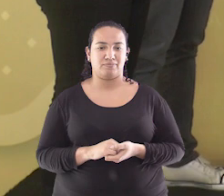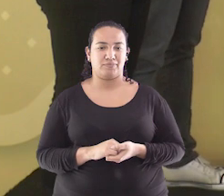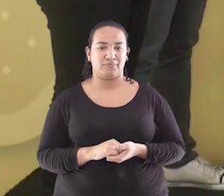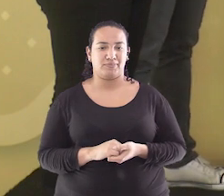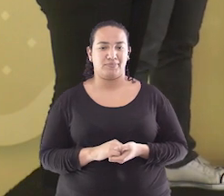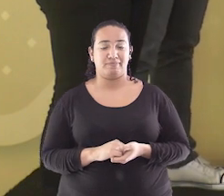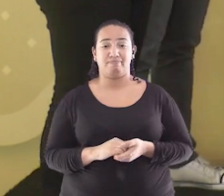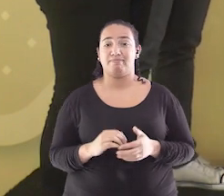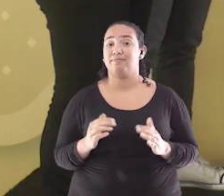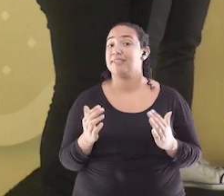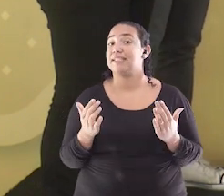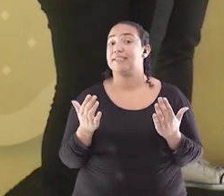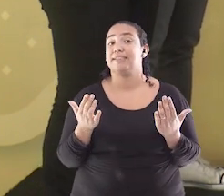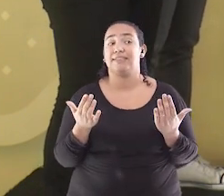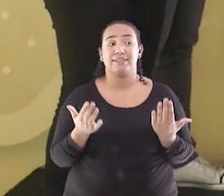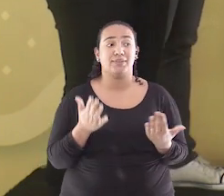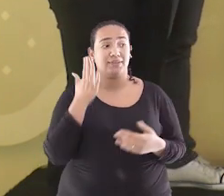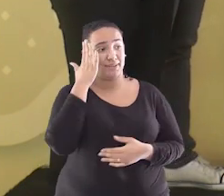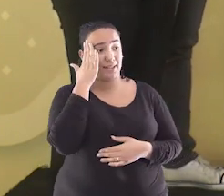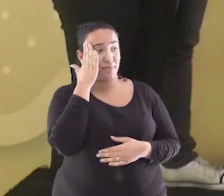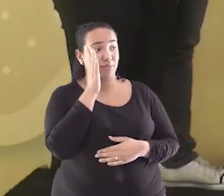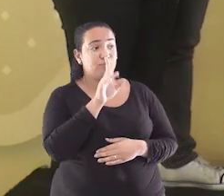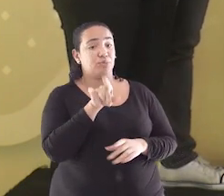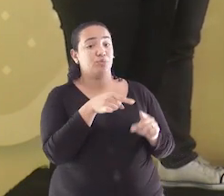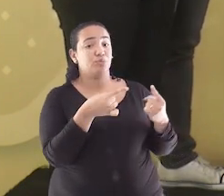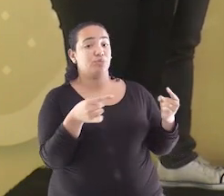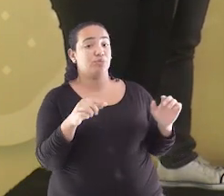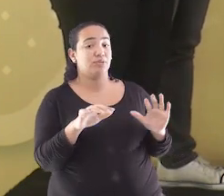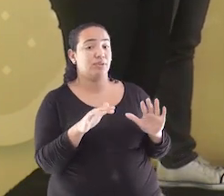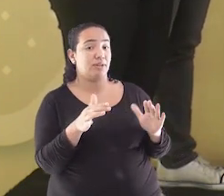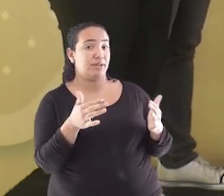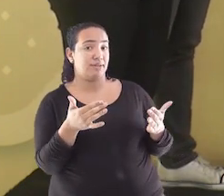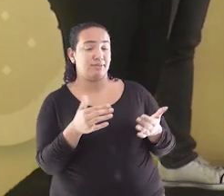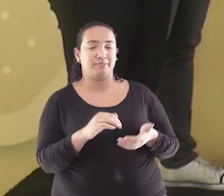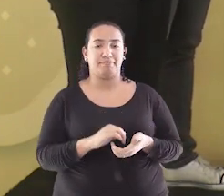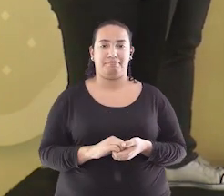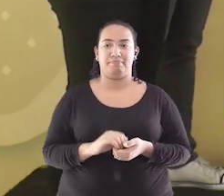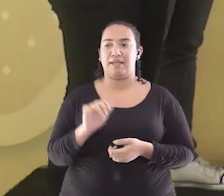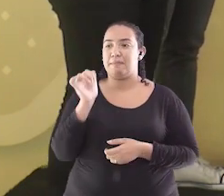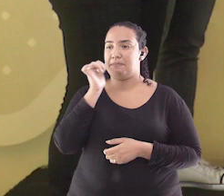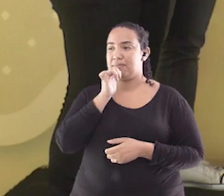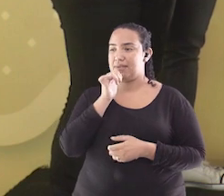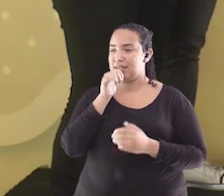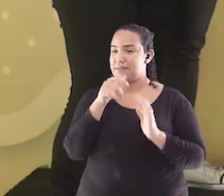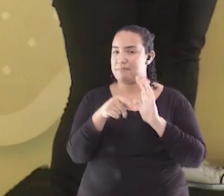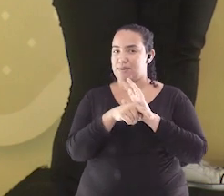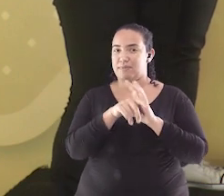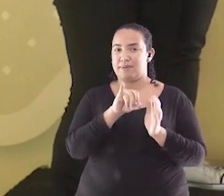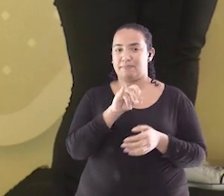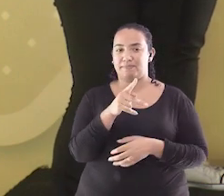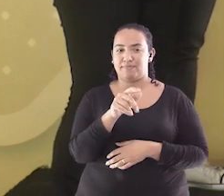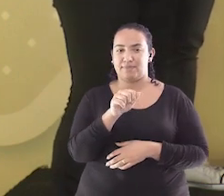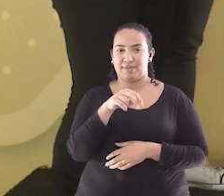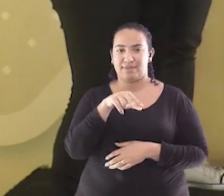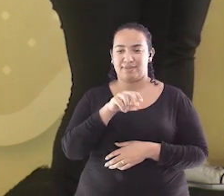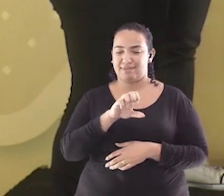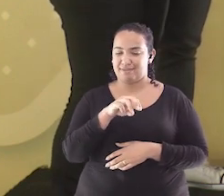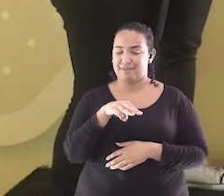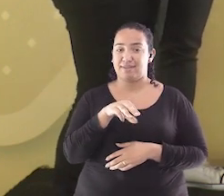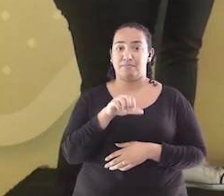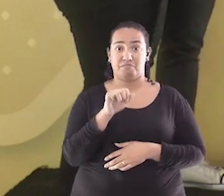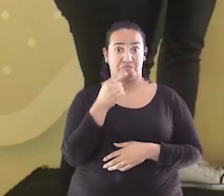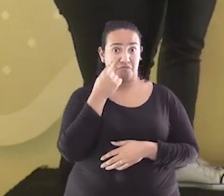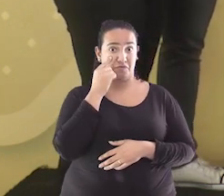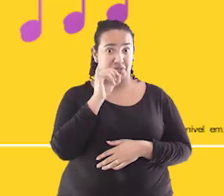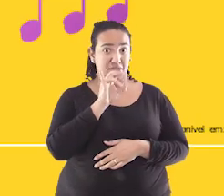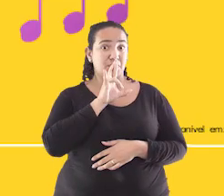E aí, Edilene, sabe qual é a música? Garota de Ipanema? Será que ela acertou, Edilene? Hum, vamos